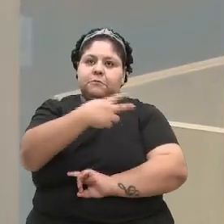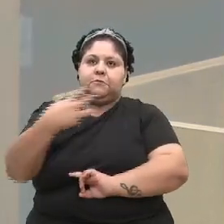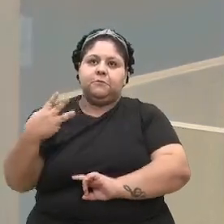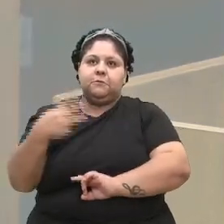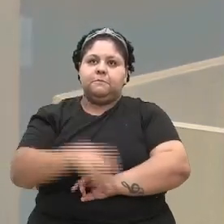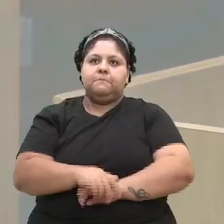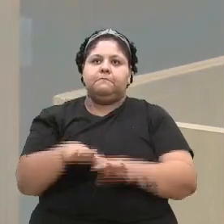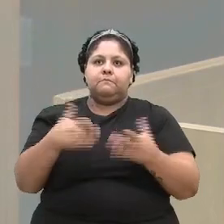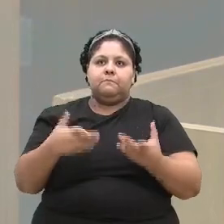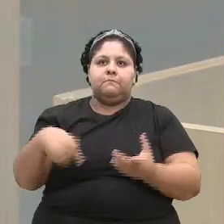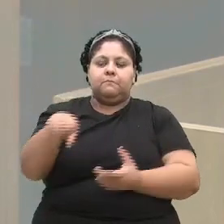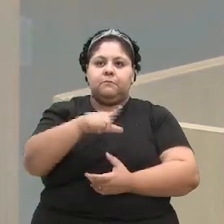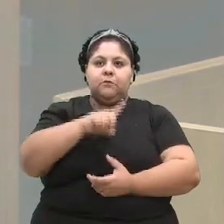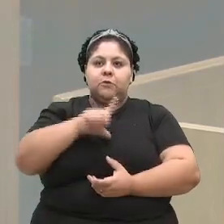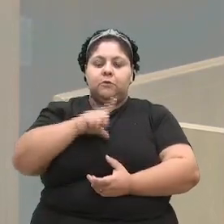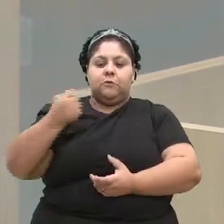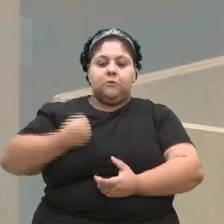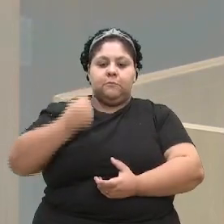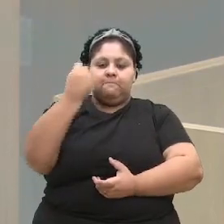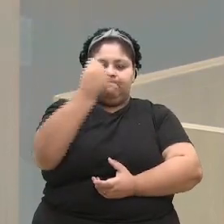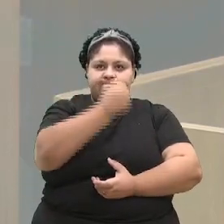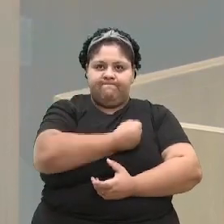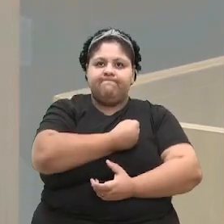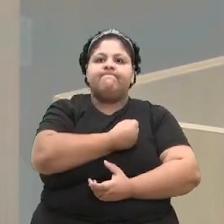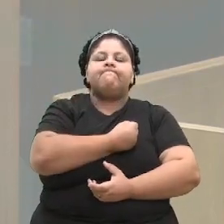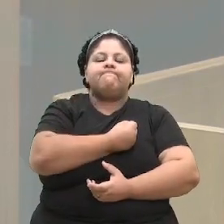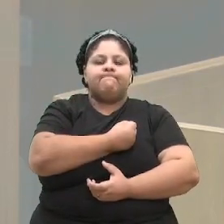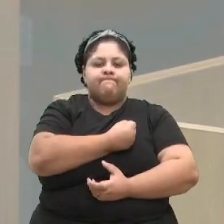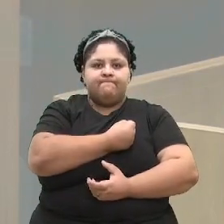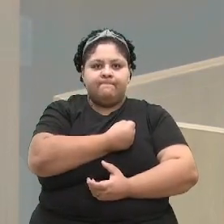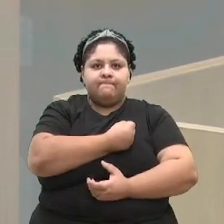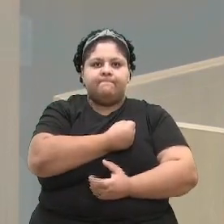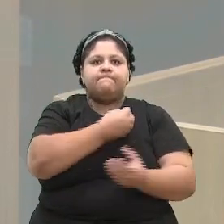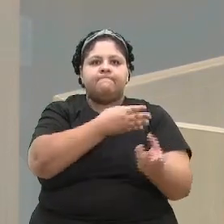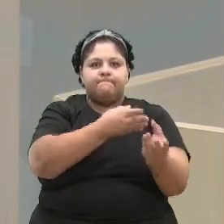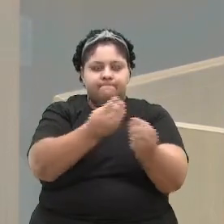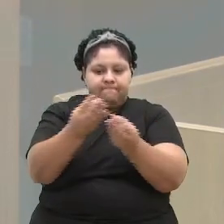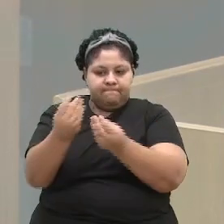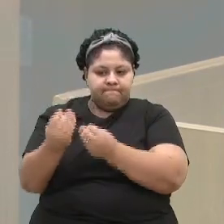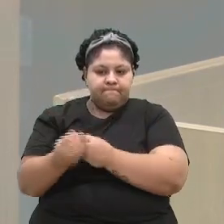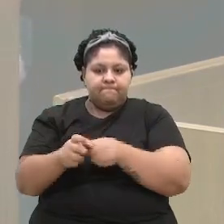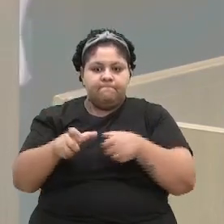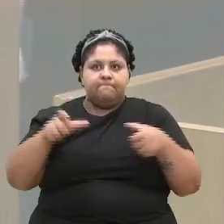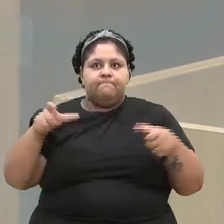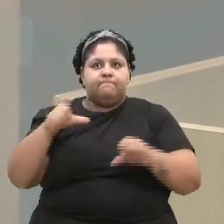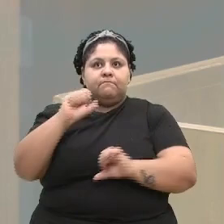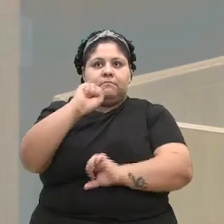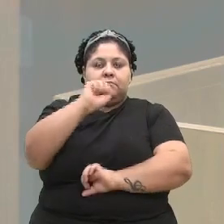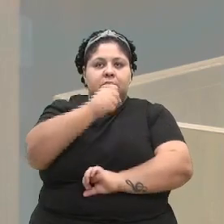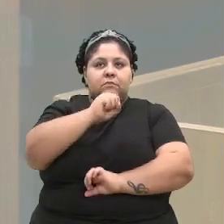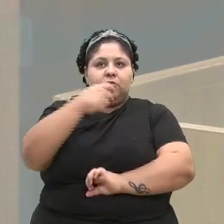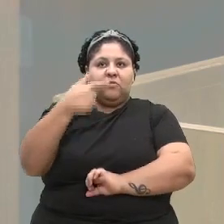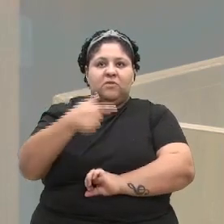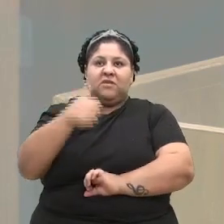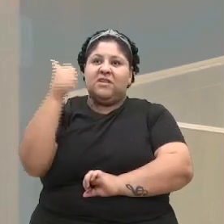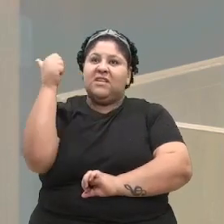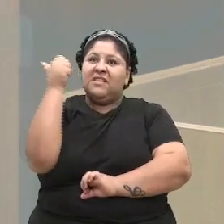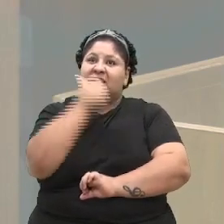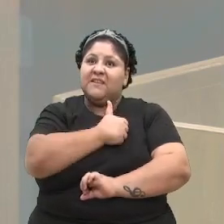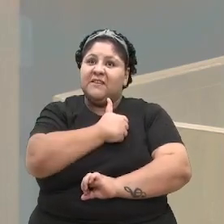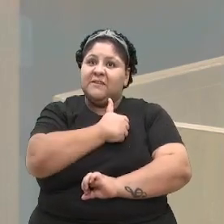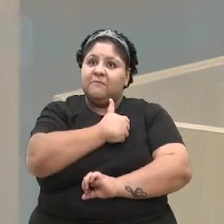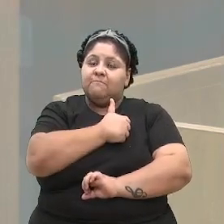Bom, nós tivemos um número de casos bastante relevante, foram 87 mulheres vítimas